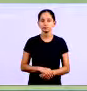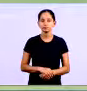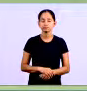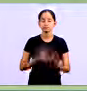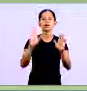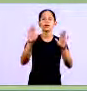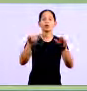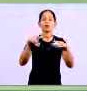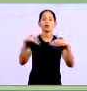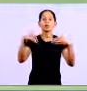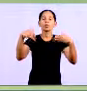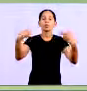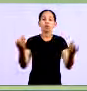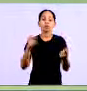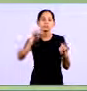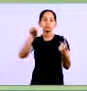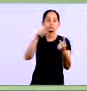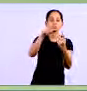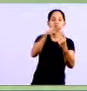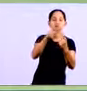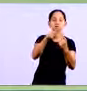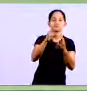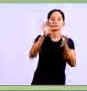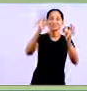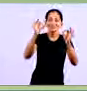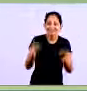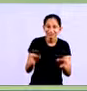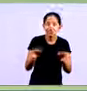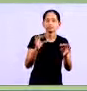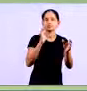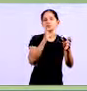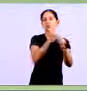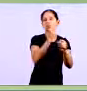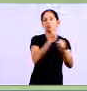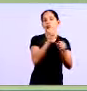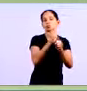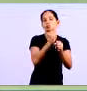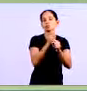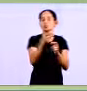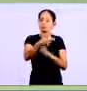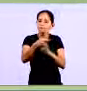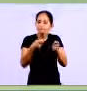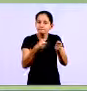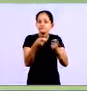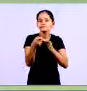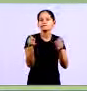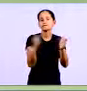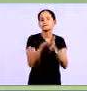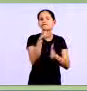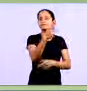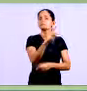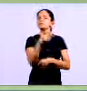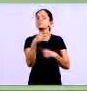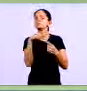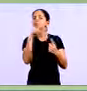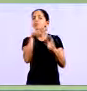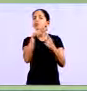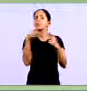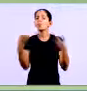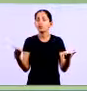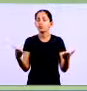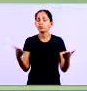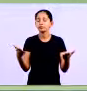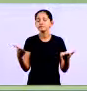Qual a finalidade do controle de caixa? Por que a gente tem um controle de caixa?é? O controle de caixa É importante